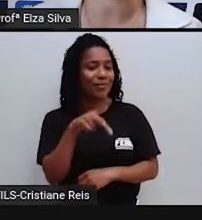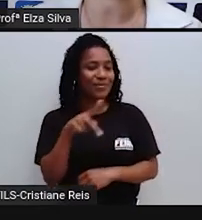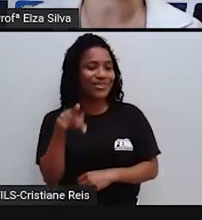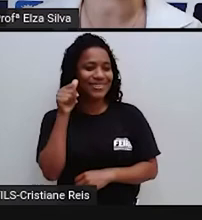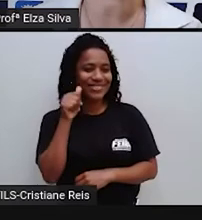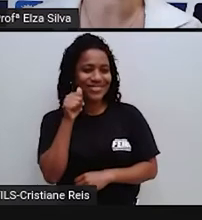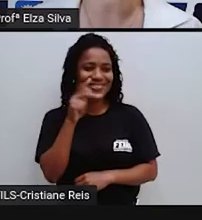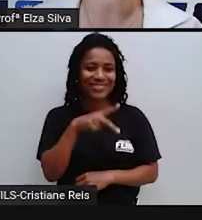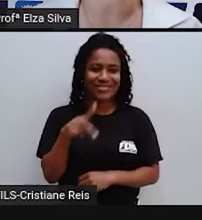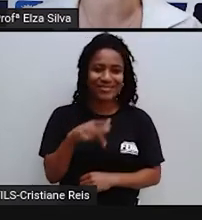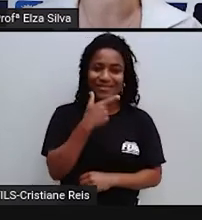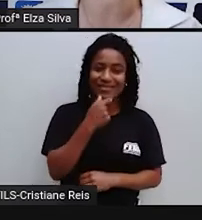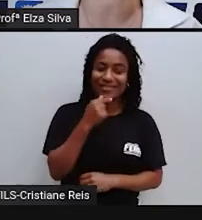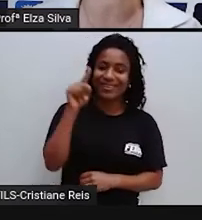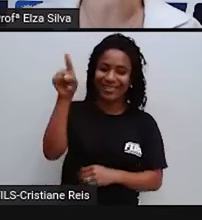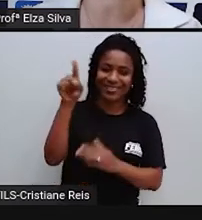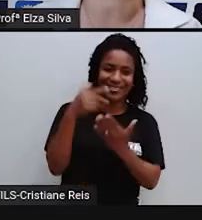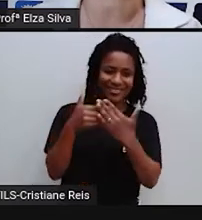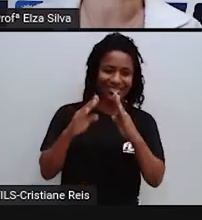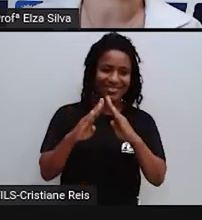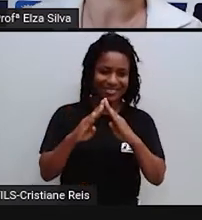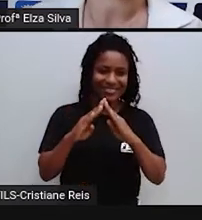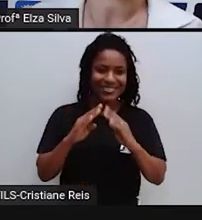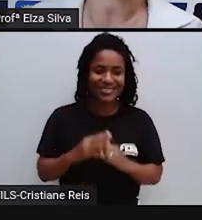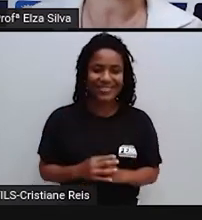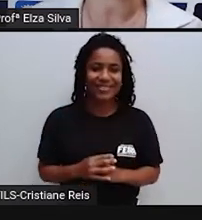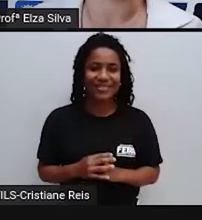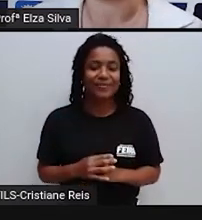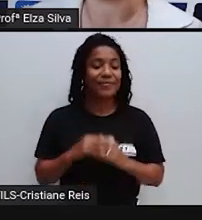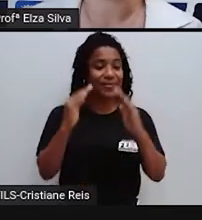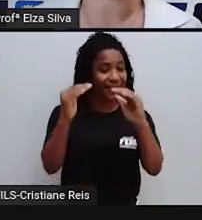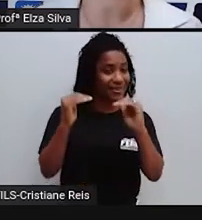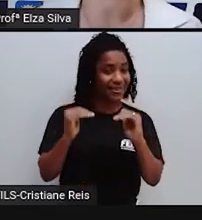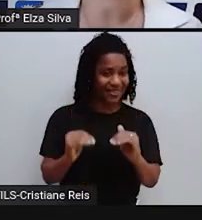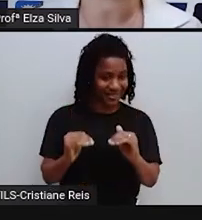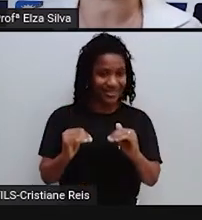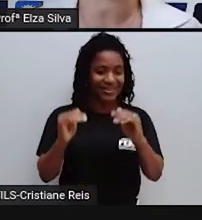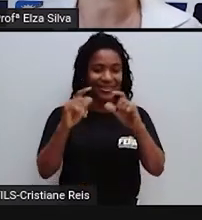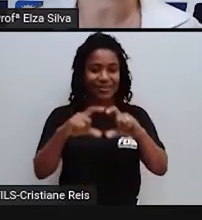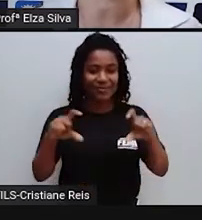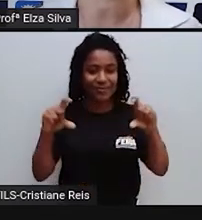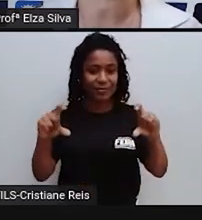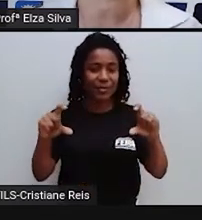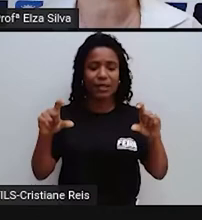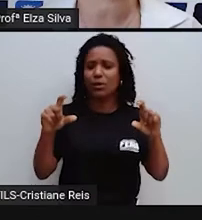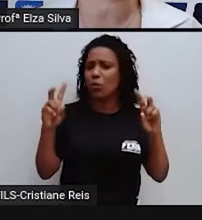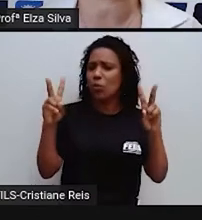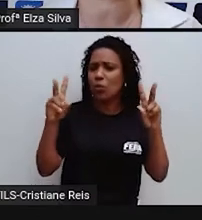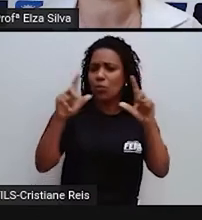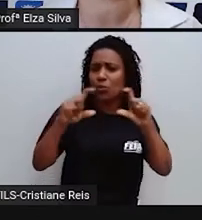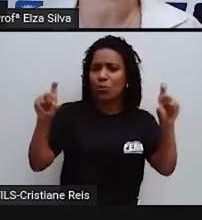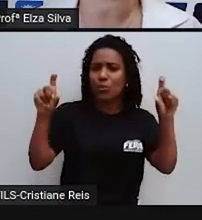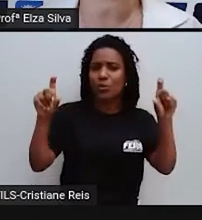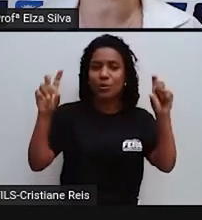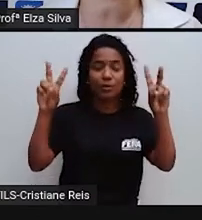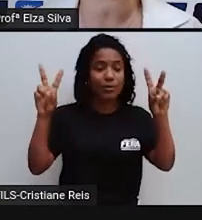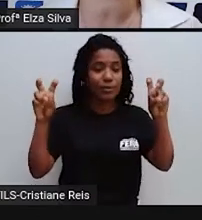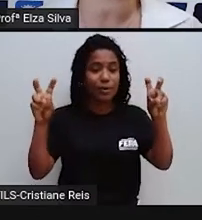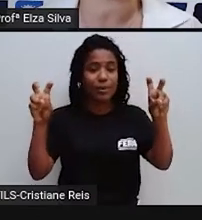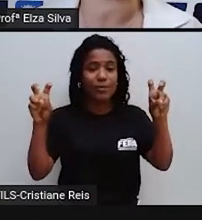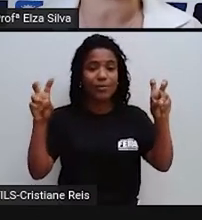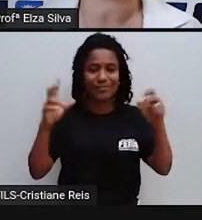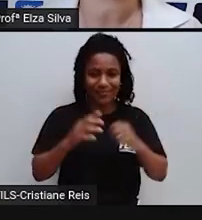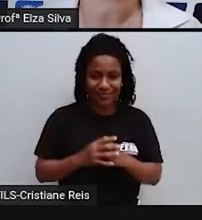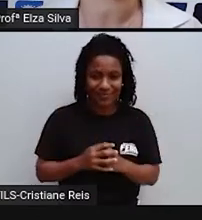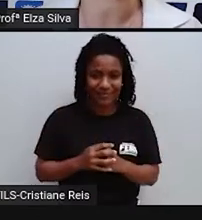nome do seu professor ou sua professora da escola. Abaixo do cabeçalho, vamos colocar o tema de nossa aula. TEM,